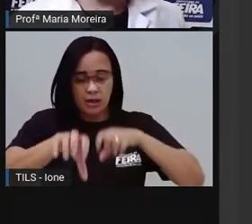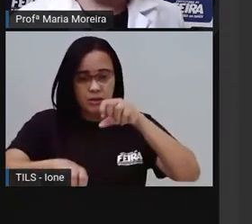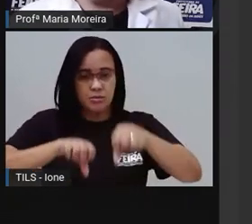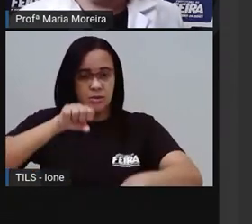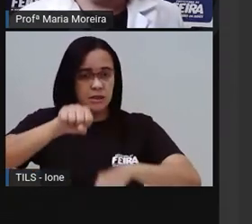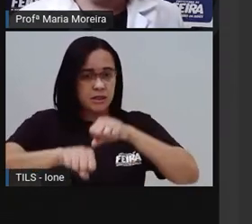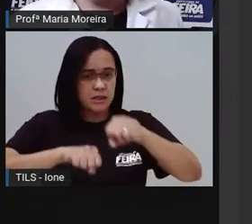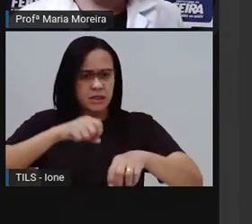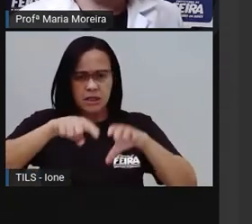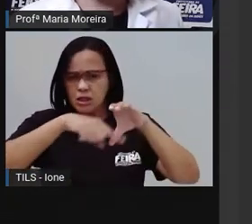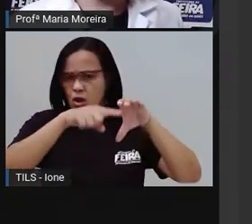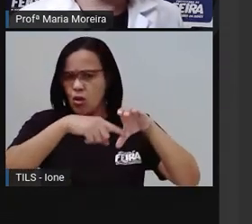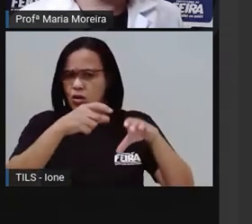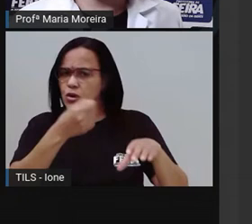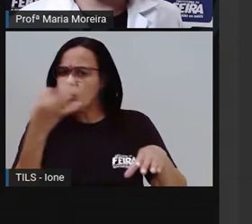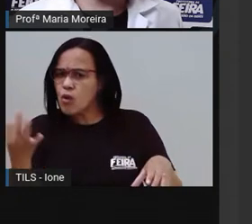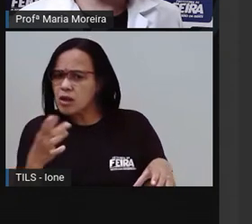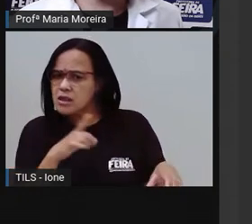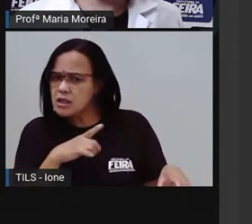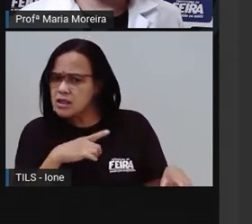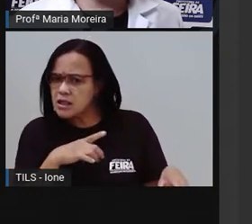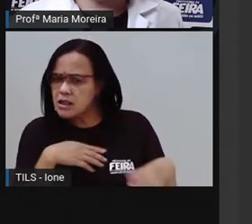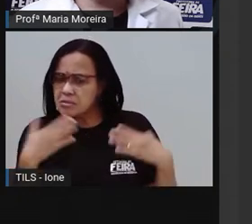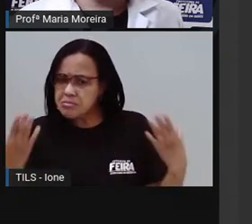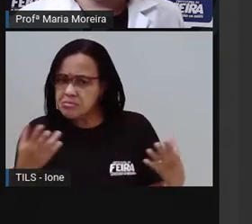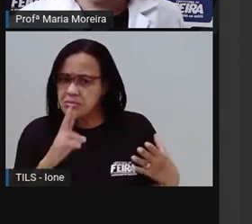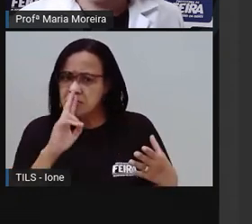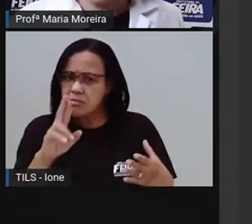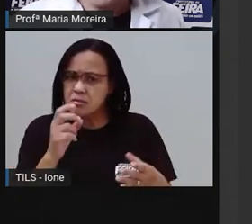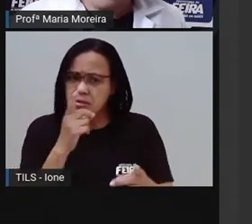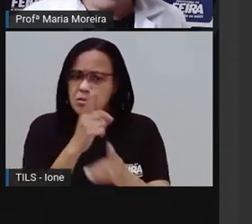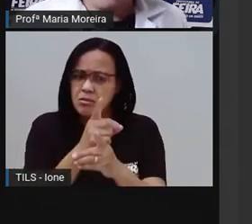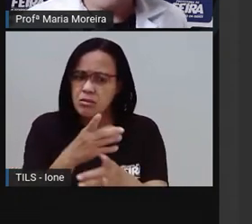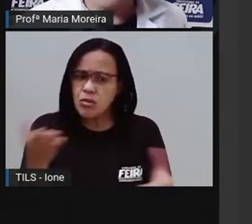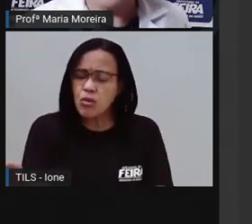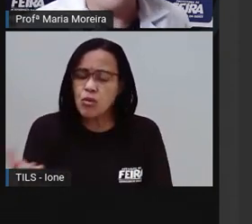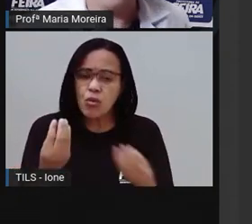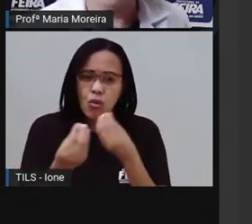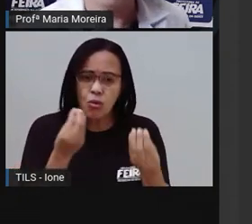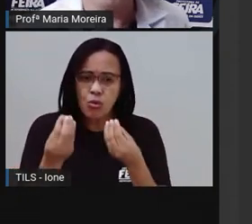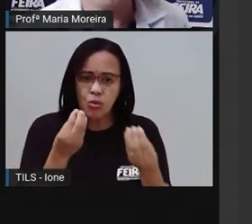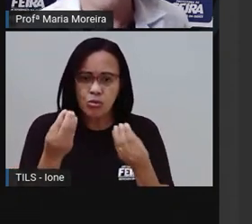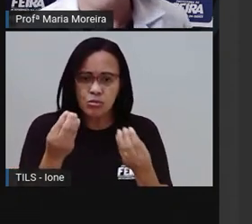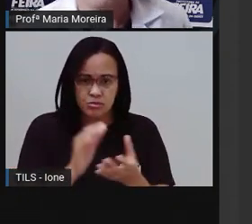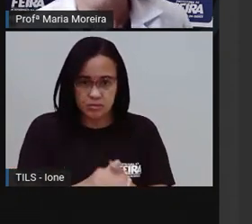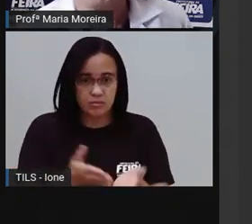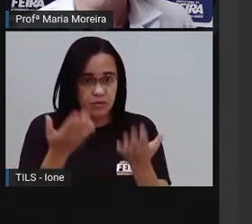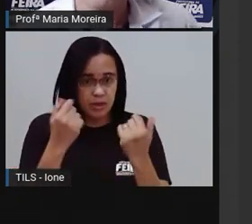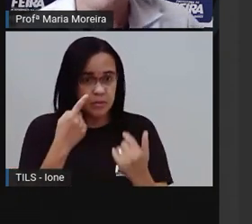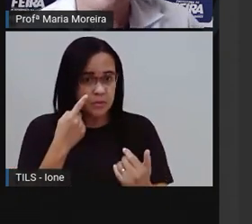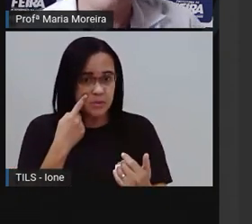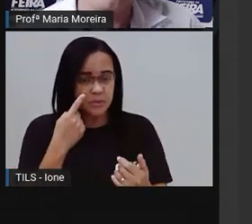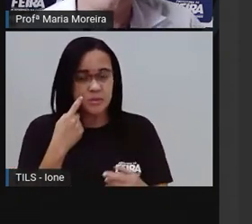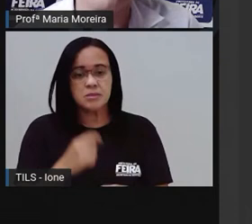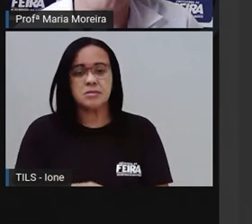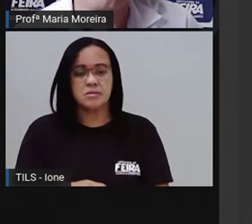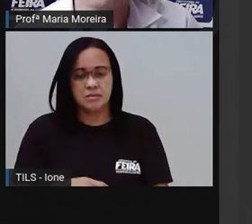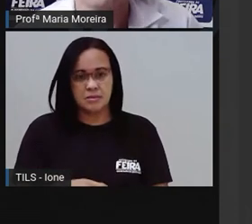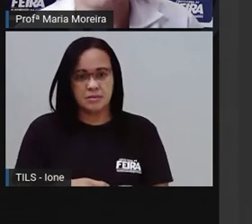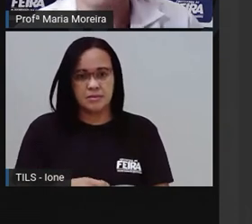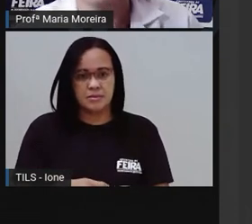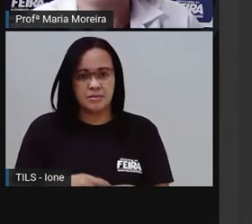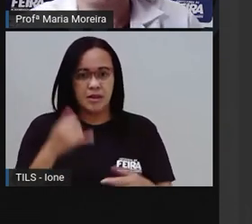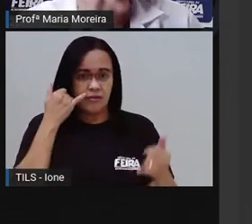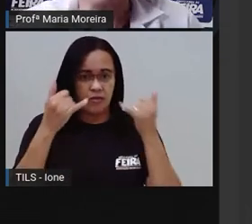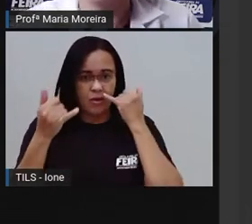quantas rodas? E como que você encontrou a resposta? Certo? Então, vamos lá. Uma bicicleta... Quais as informações